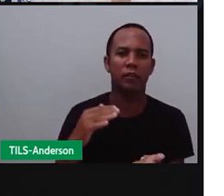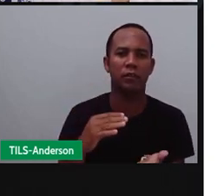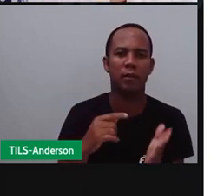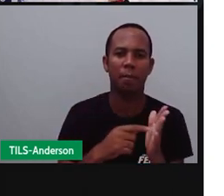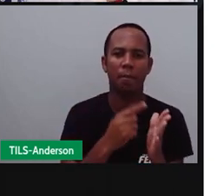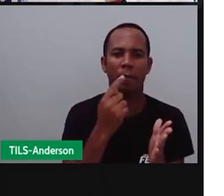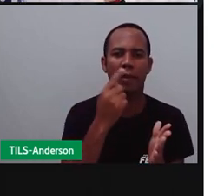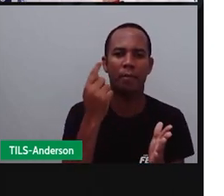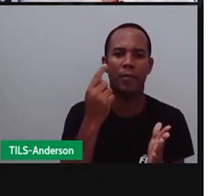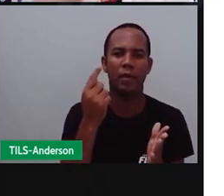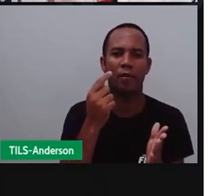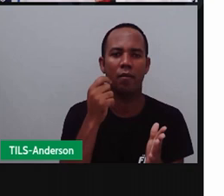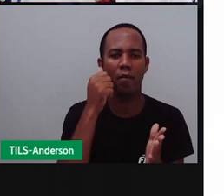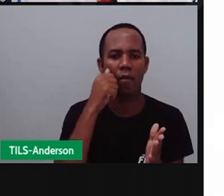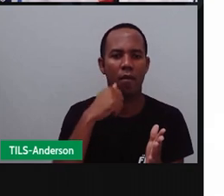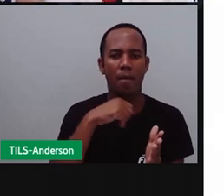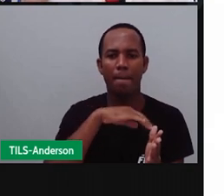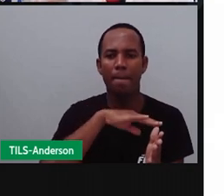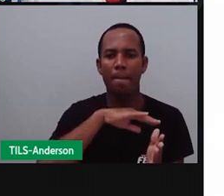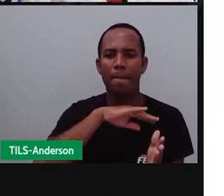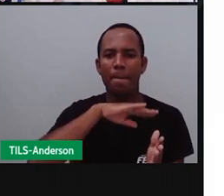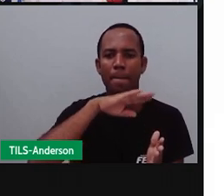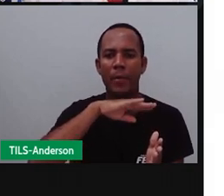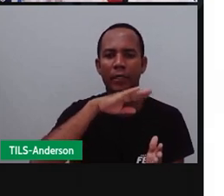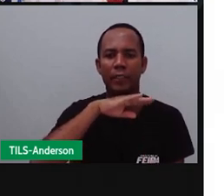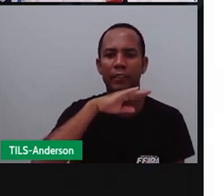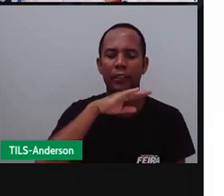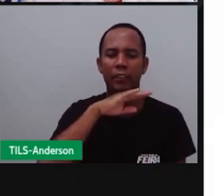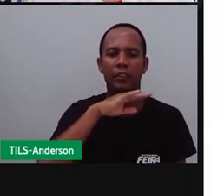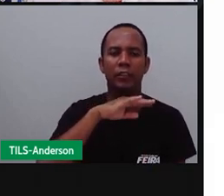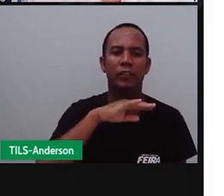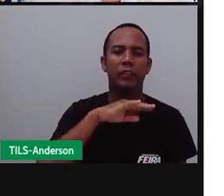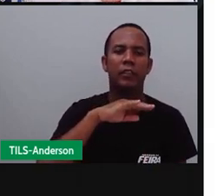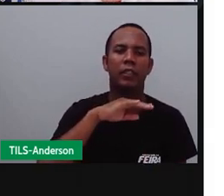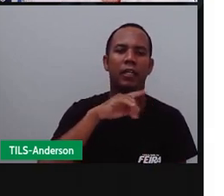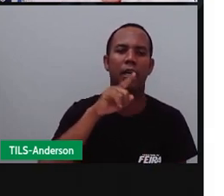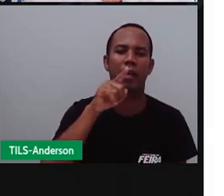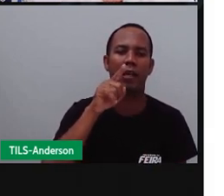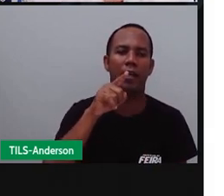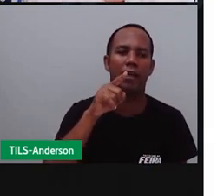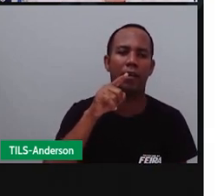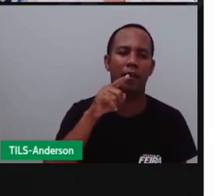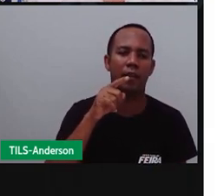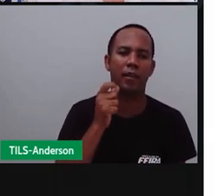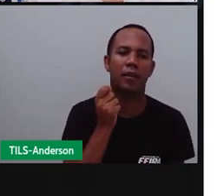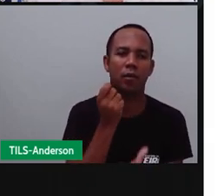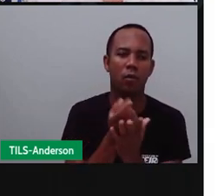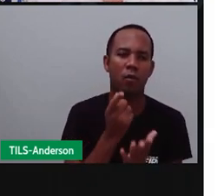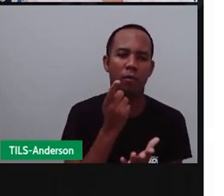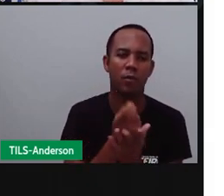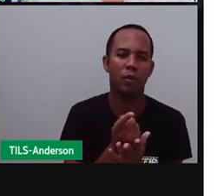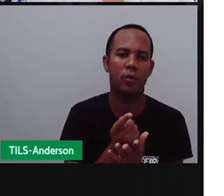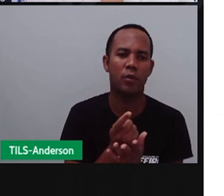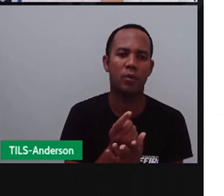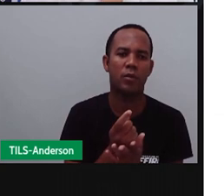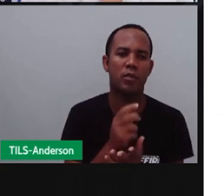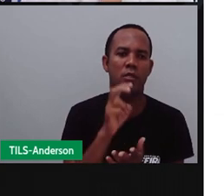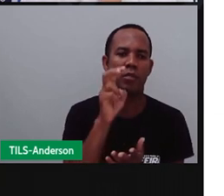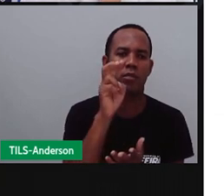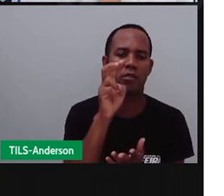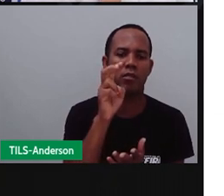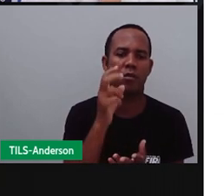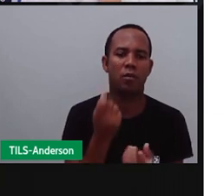Primeiro, a mãe de Juliana. Quem é a mãe de Juliana? Maria. Ela comprou o quê? Cinco pipocas.